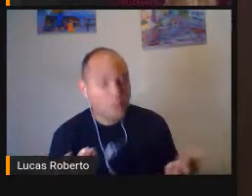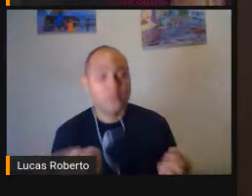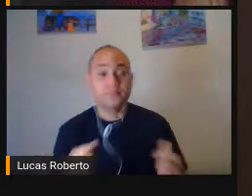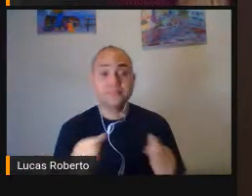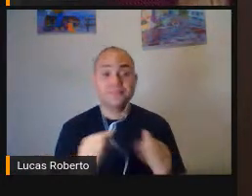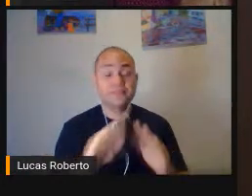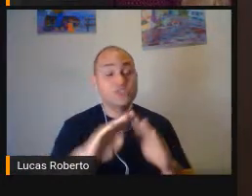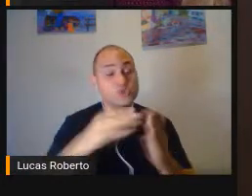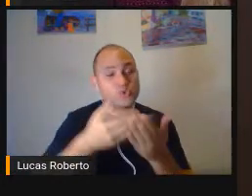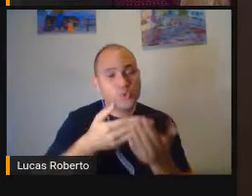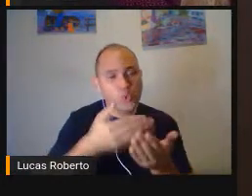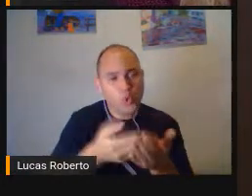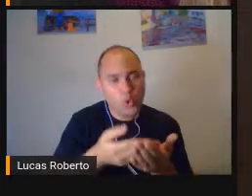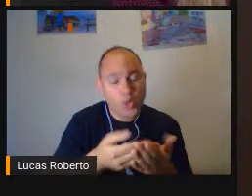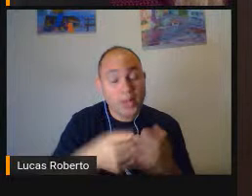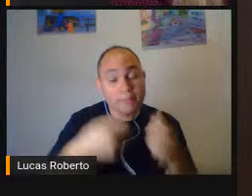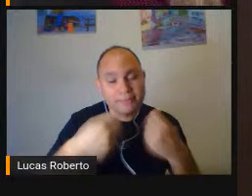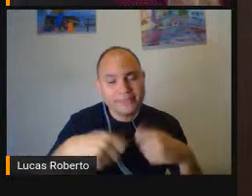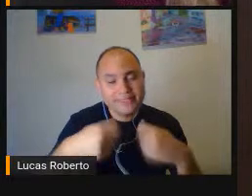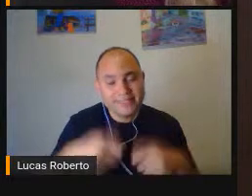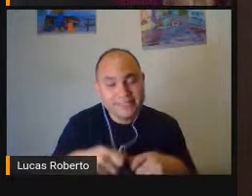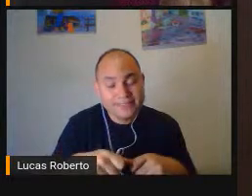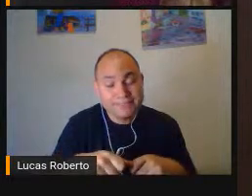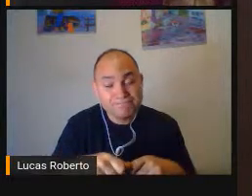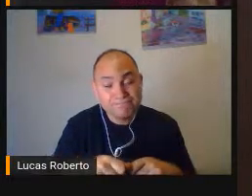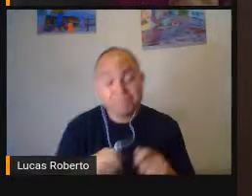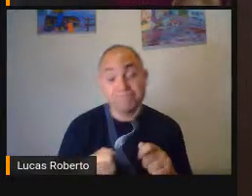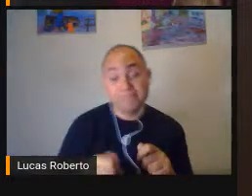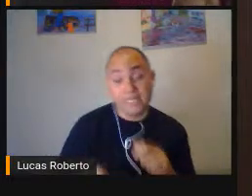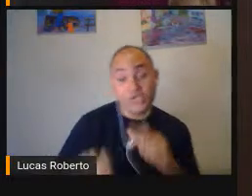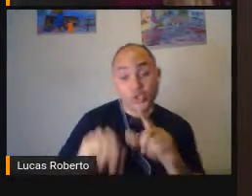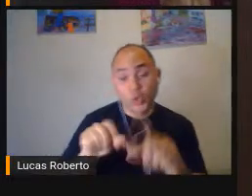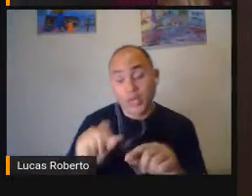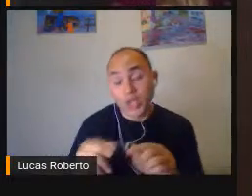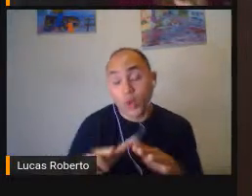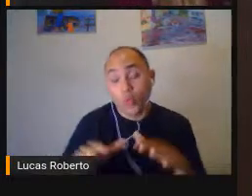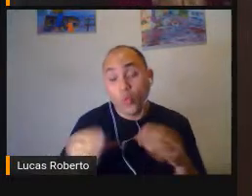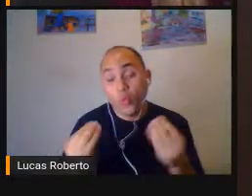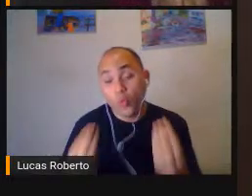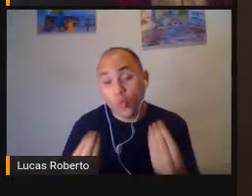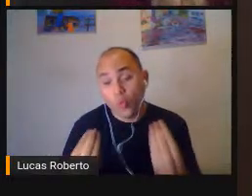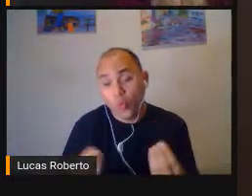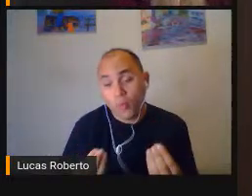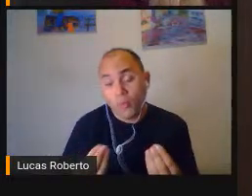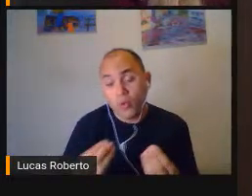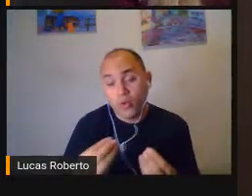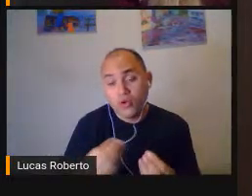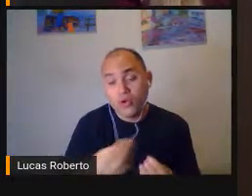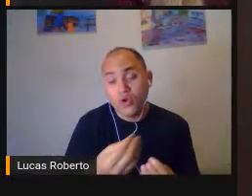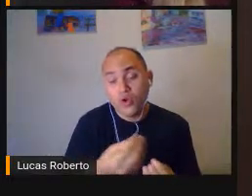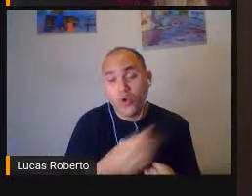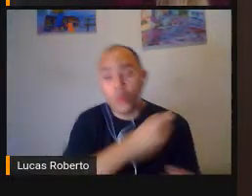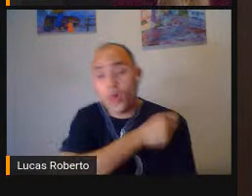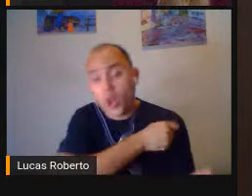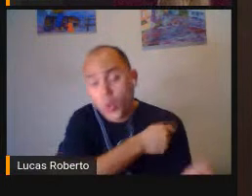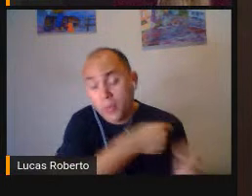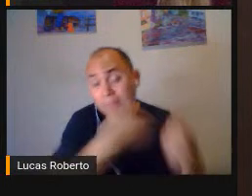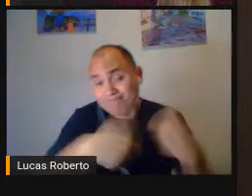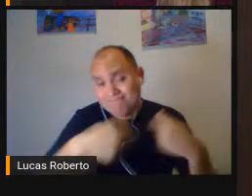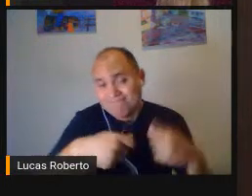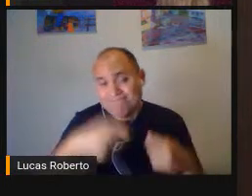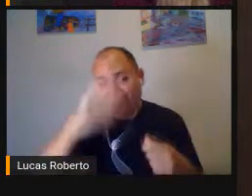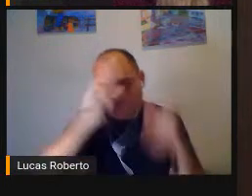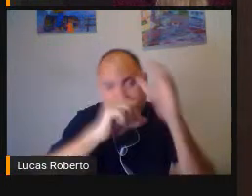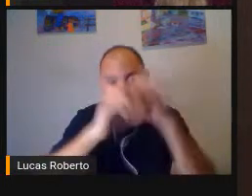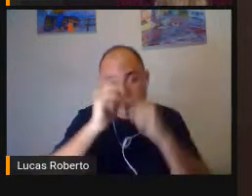Qual caminho Vai ser seguido Para um estudante Se ele vai aprender Braille Se vão trabalhar Com material ampliado Esse